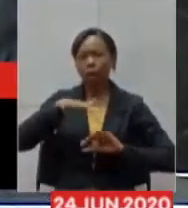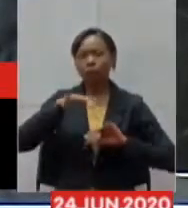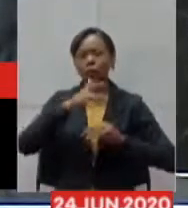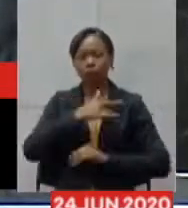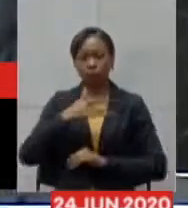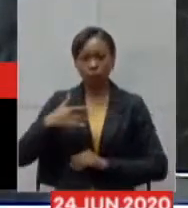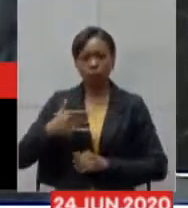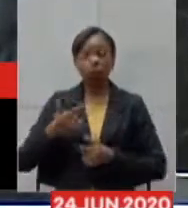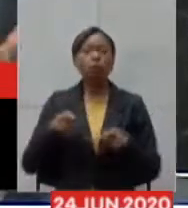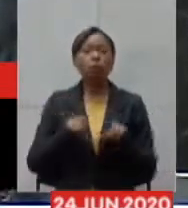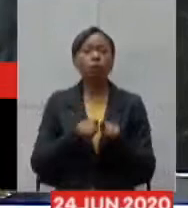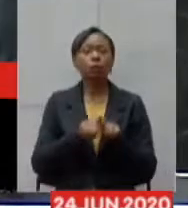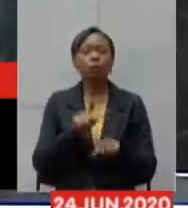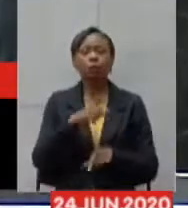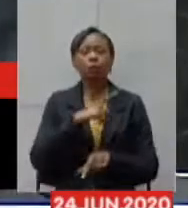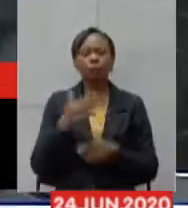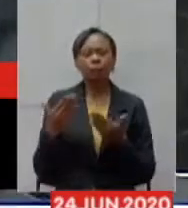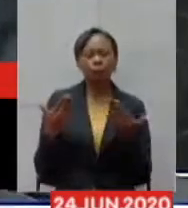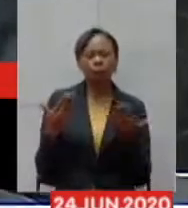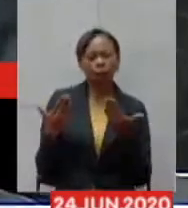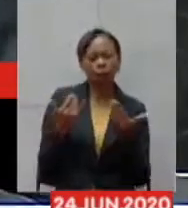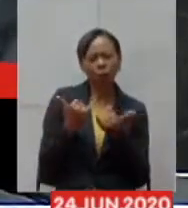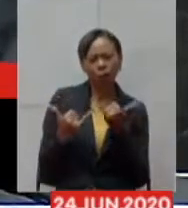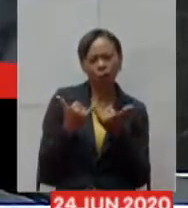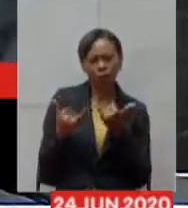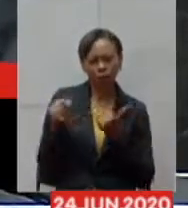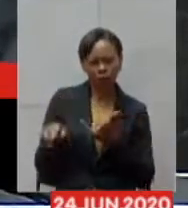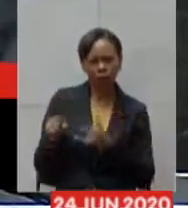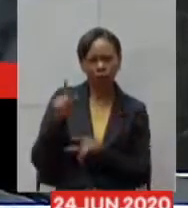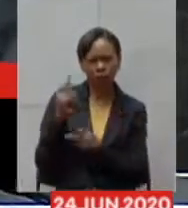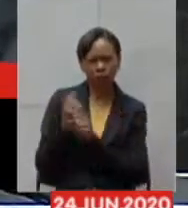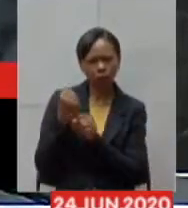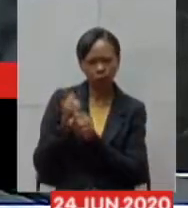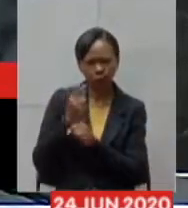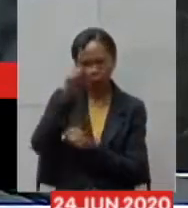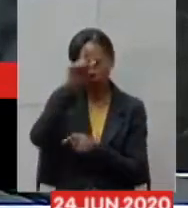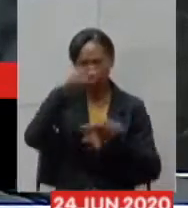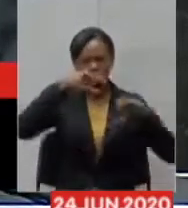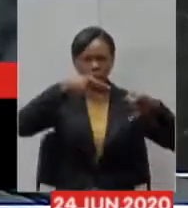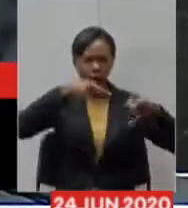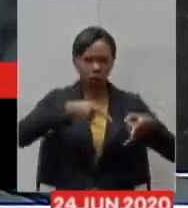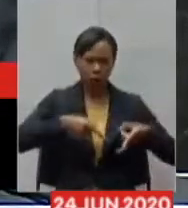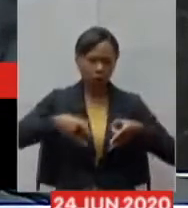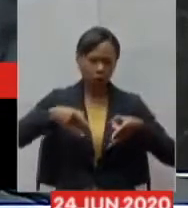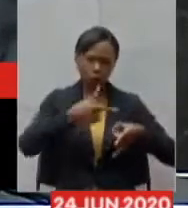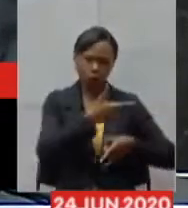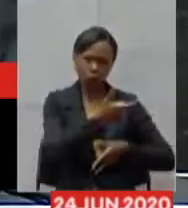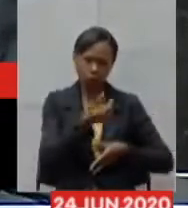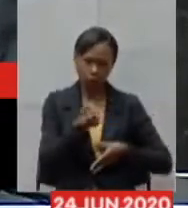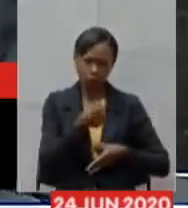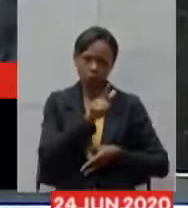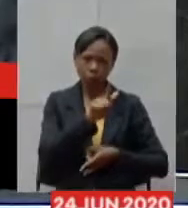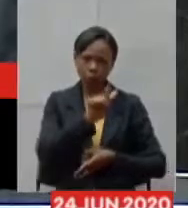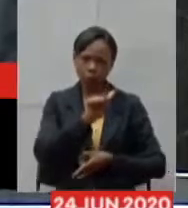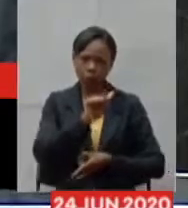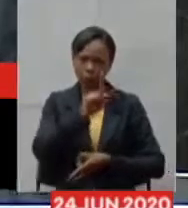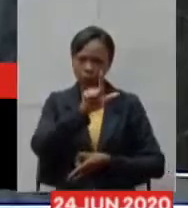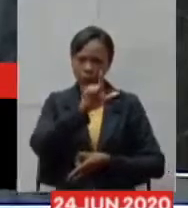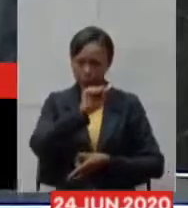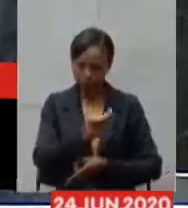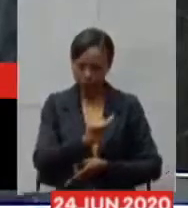hospital de campanha 200 leitos por abrir no Galba e também a rede de saúde da